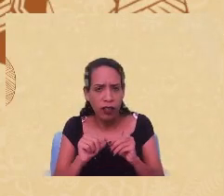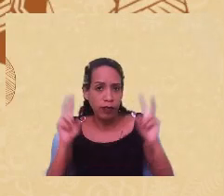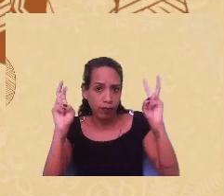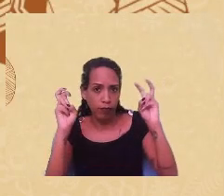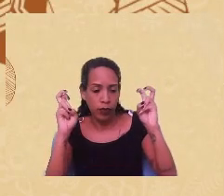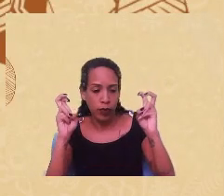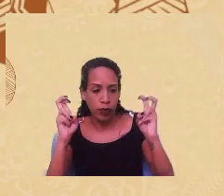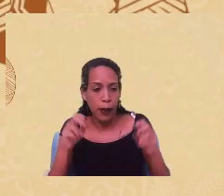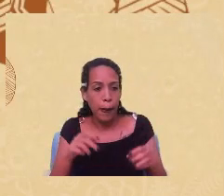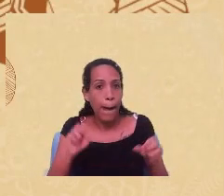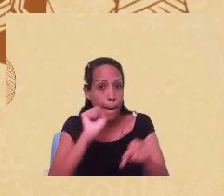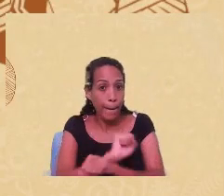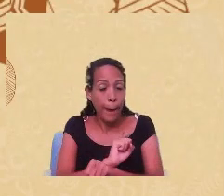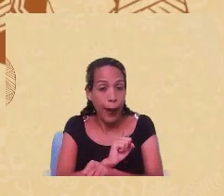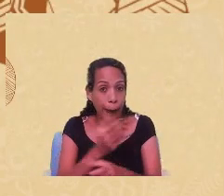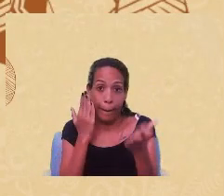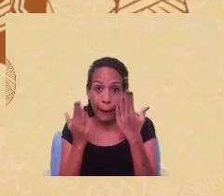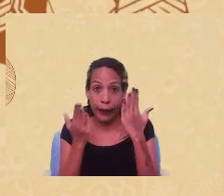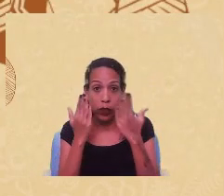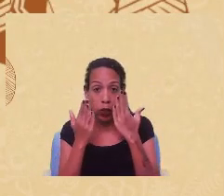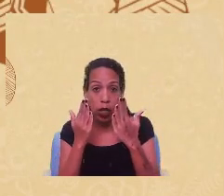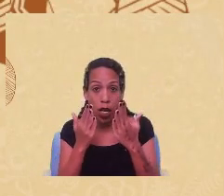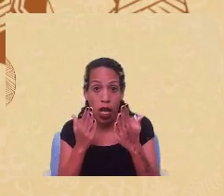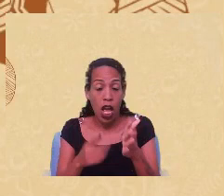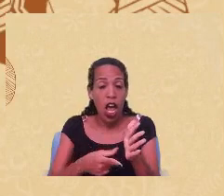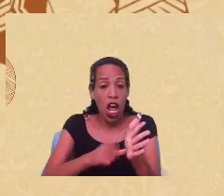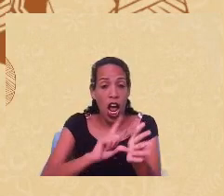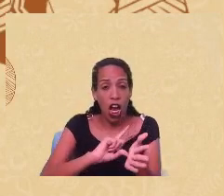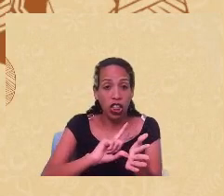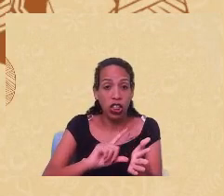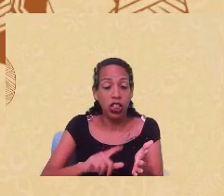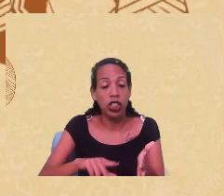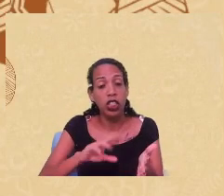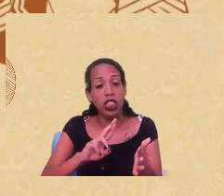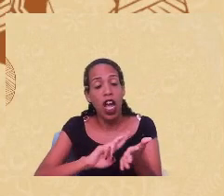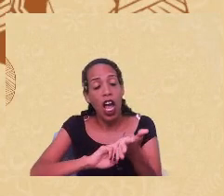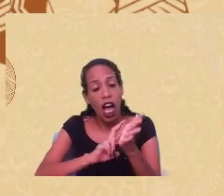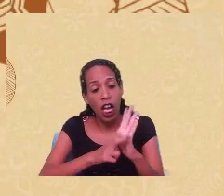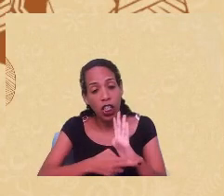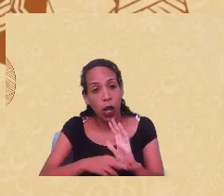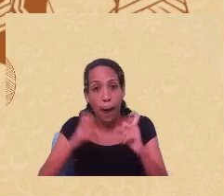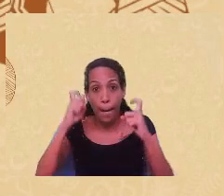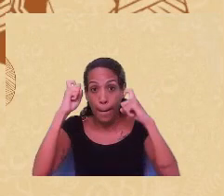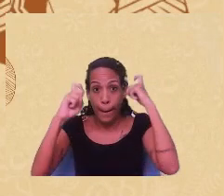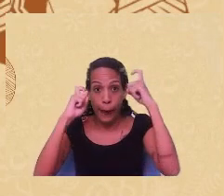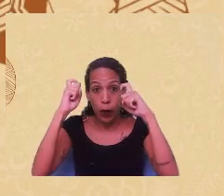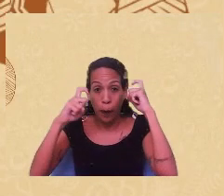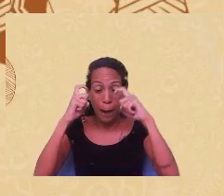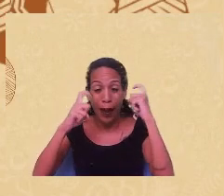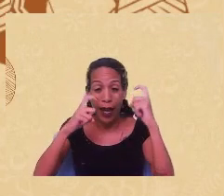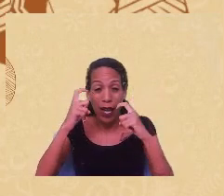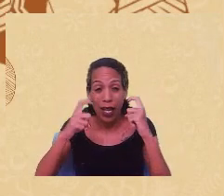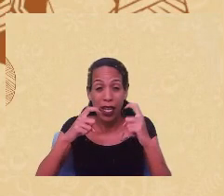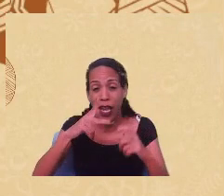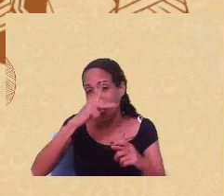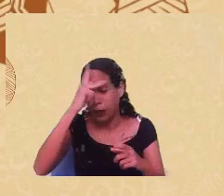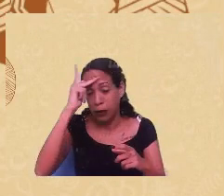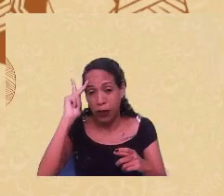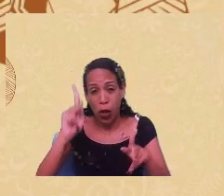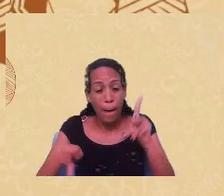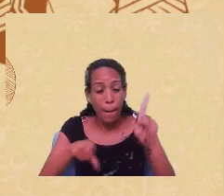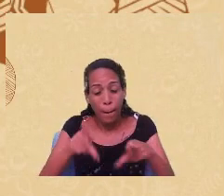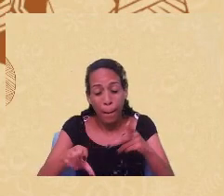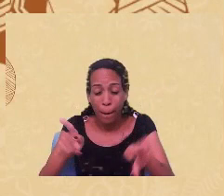para uma psicologia antirracista e preocupada com a emancipação dos povos explorados e